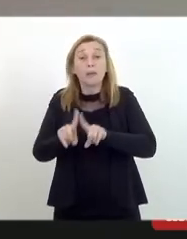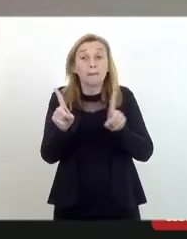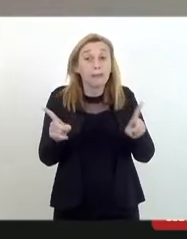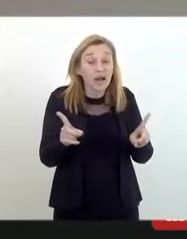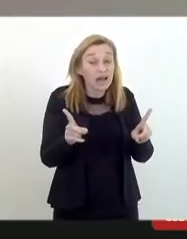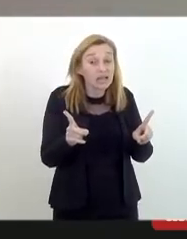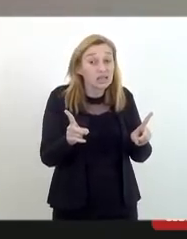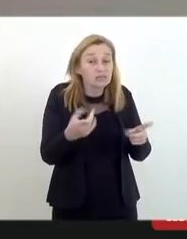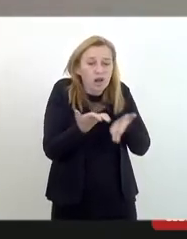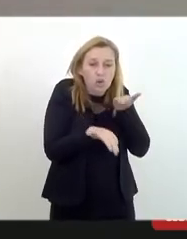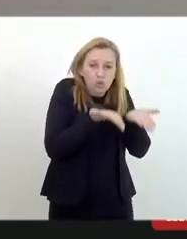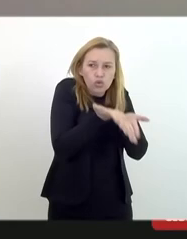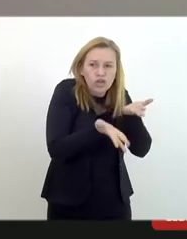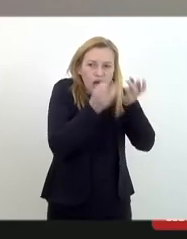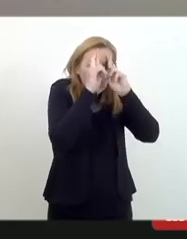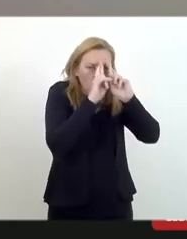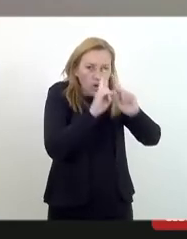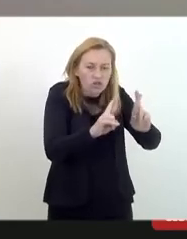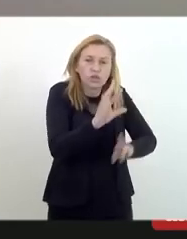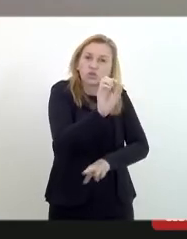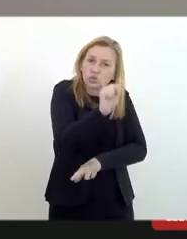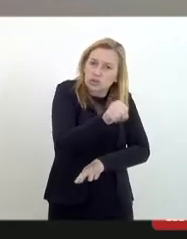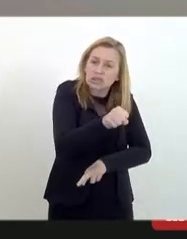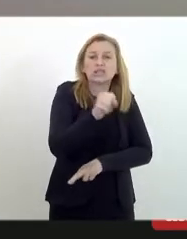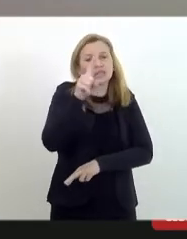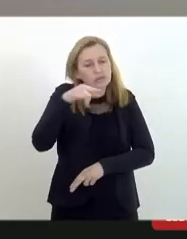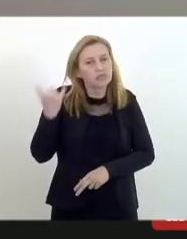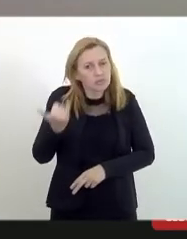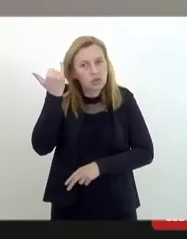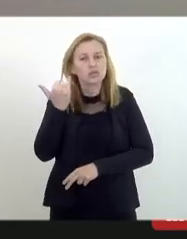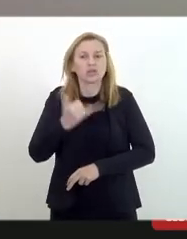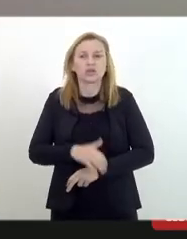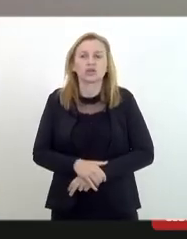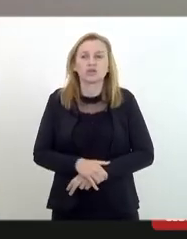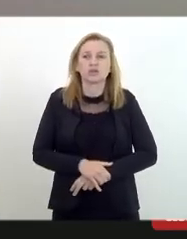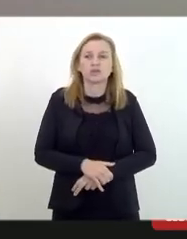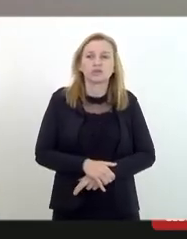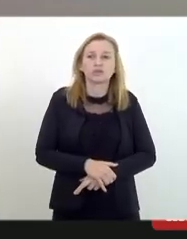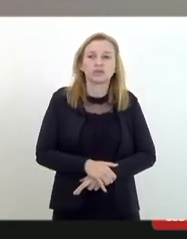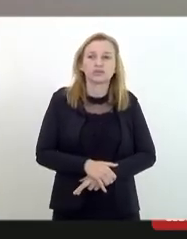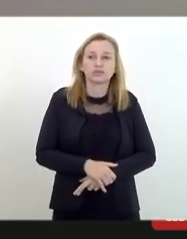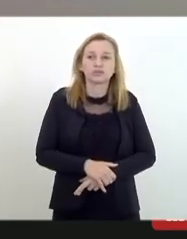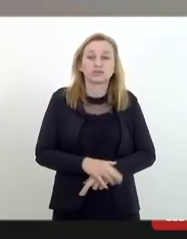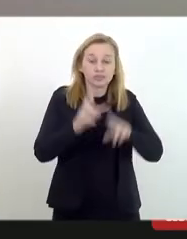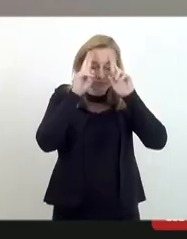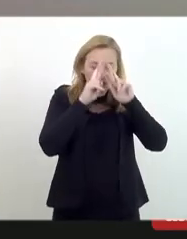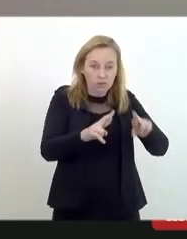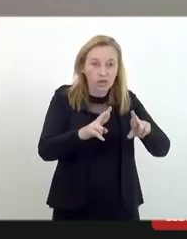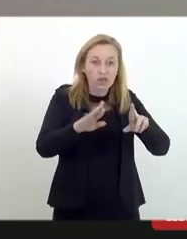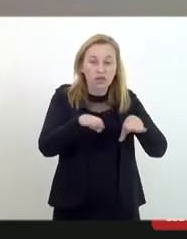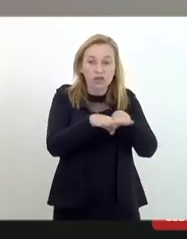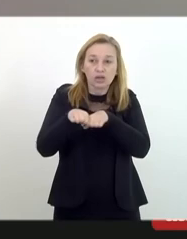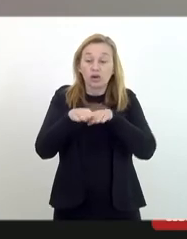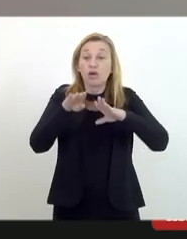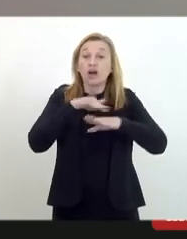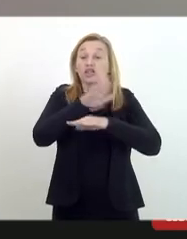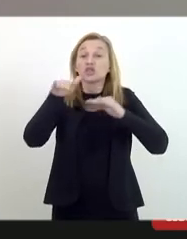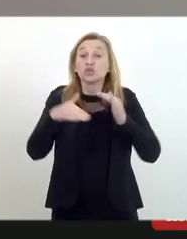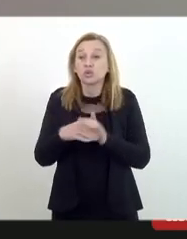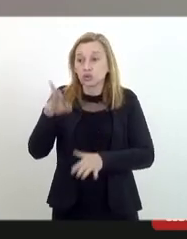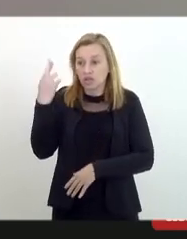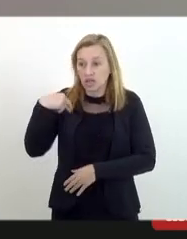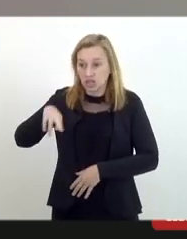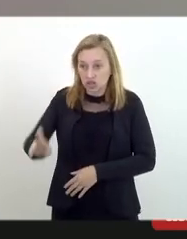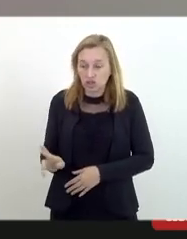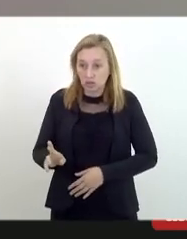tratá-las com respeito sim respeito é o ideal um respeito igual a todas as vertentes religiosas